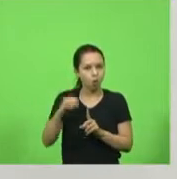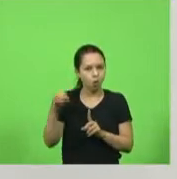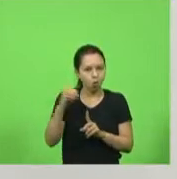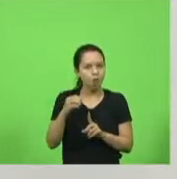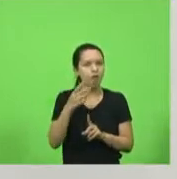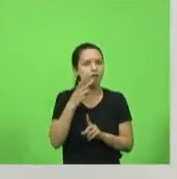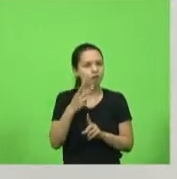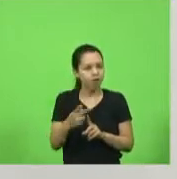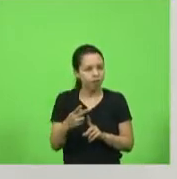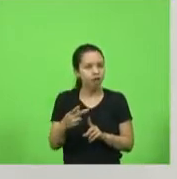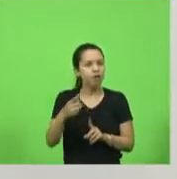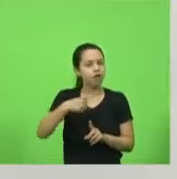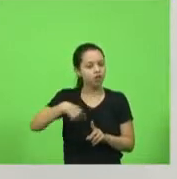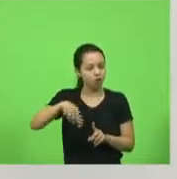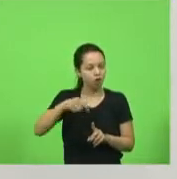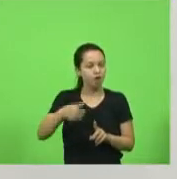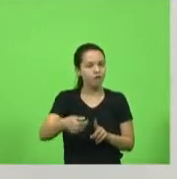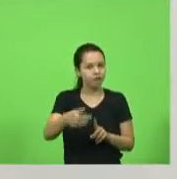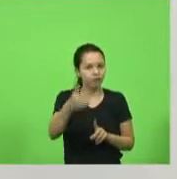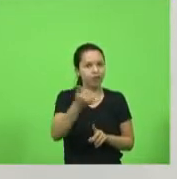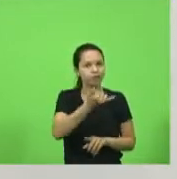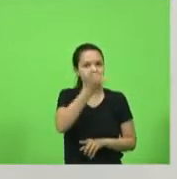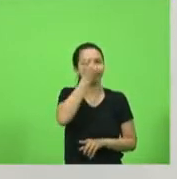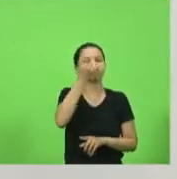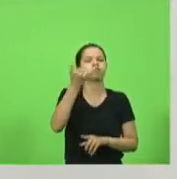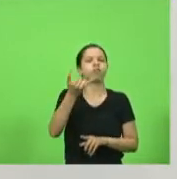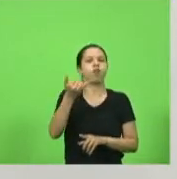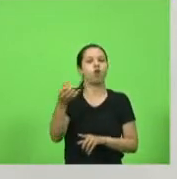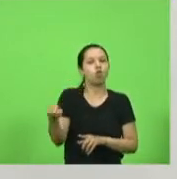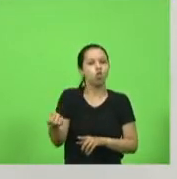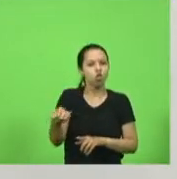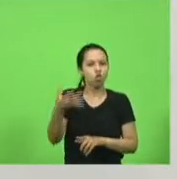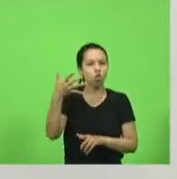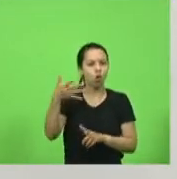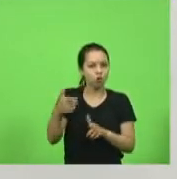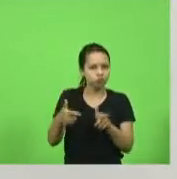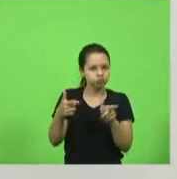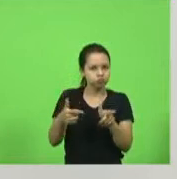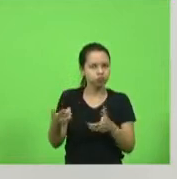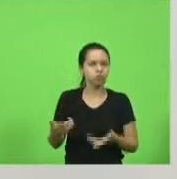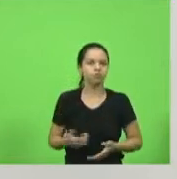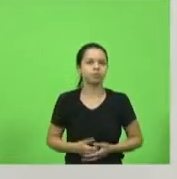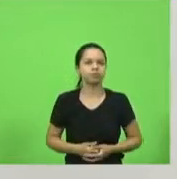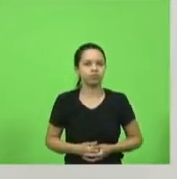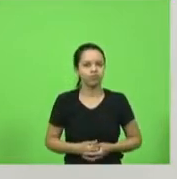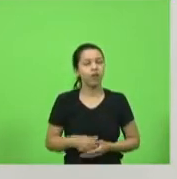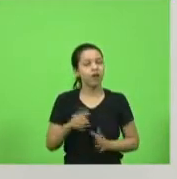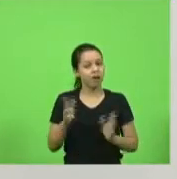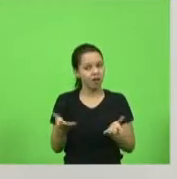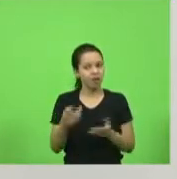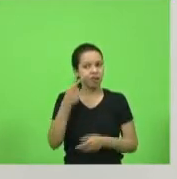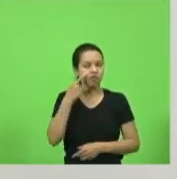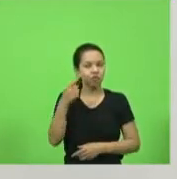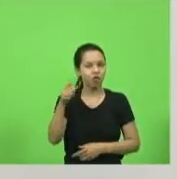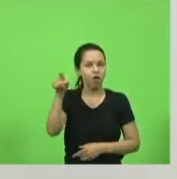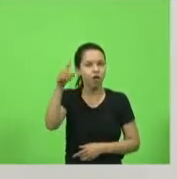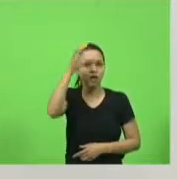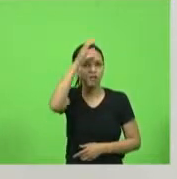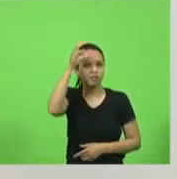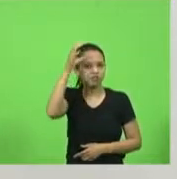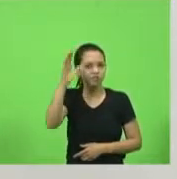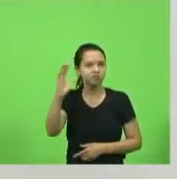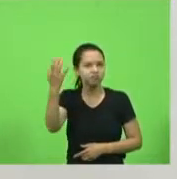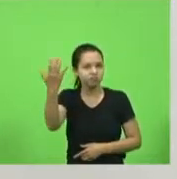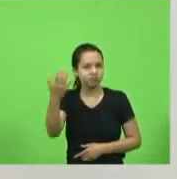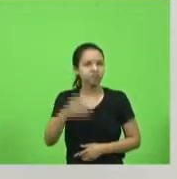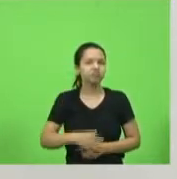batalhões de polícia a falar isso. Em novembro, está lá o que deu em Criciúma. Até porque a gente acompanha a atuação dessas quadrilhas aí no estado do